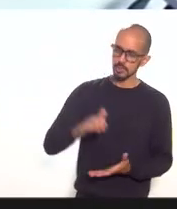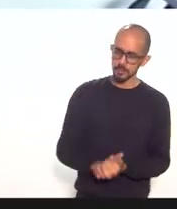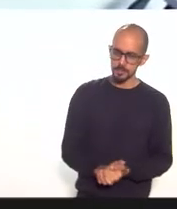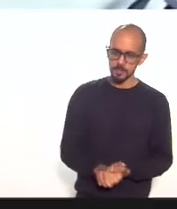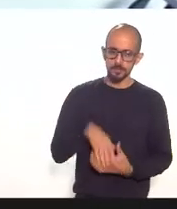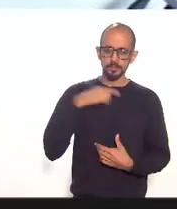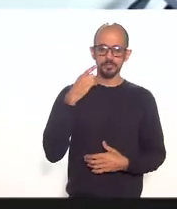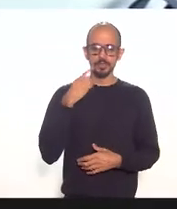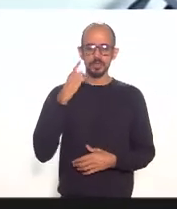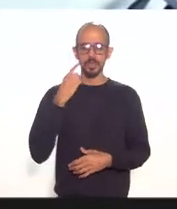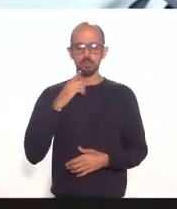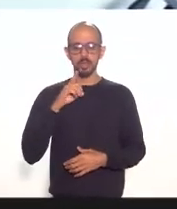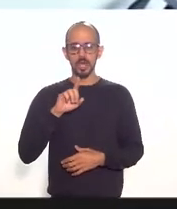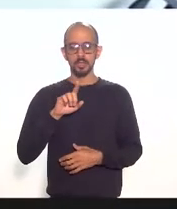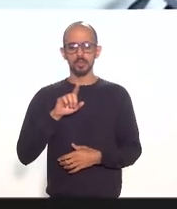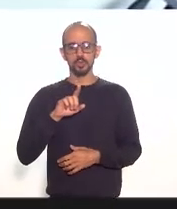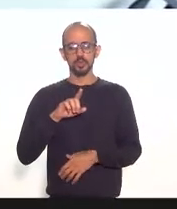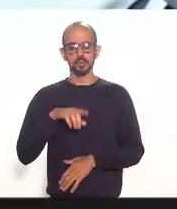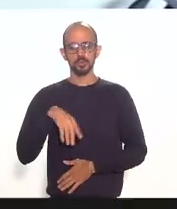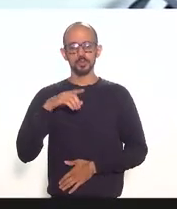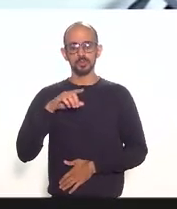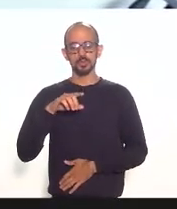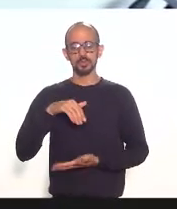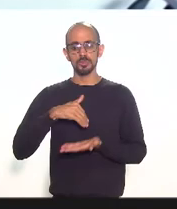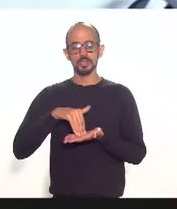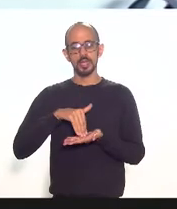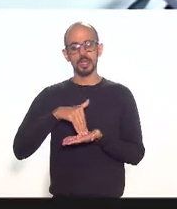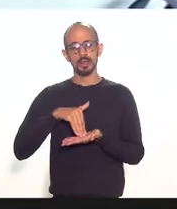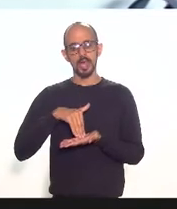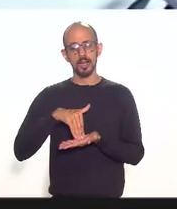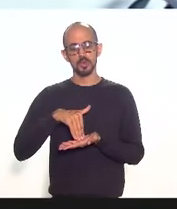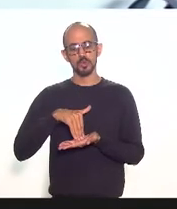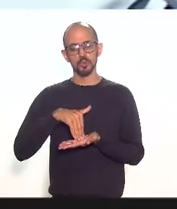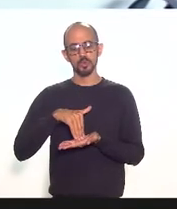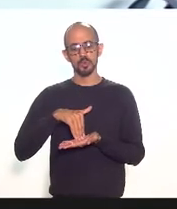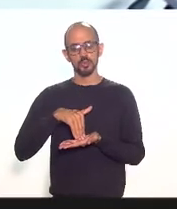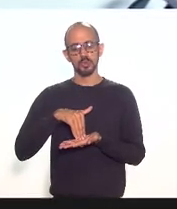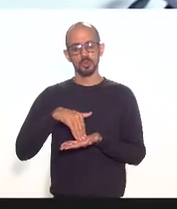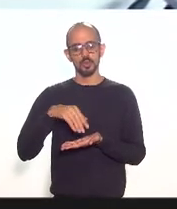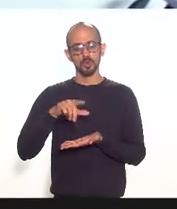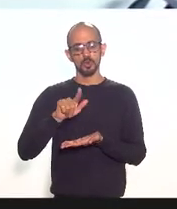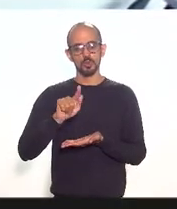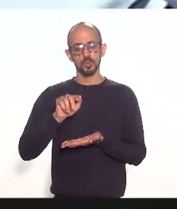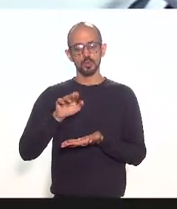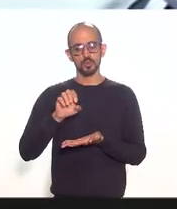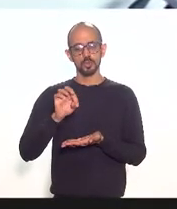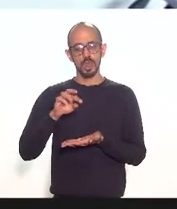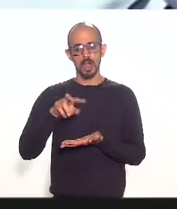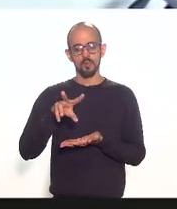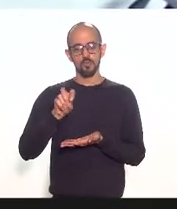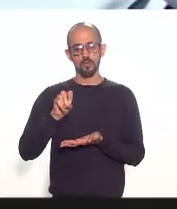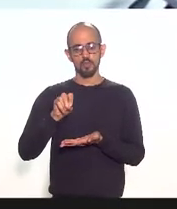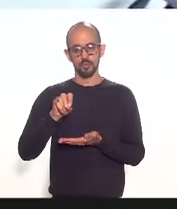deputado Gustavo desculpe secretário Gustavo Tutuca